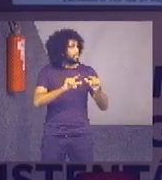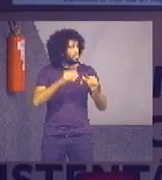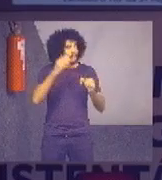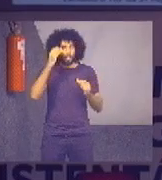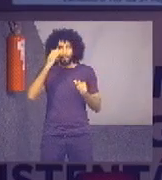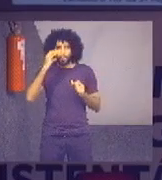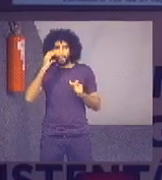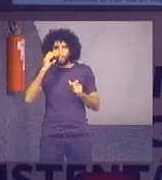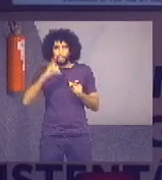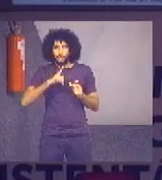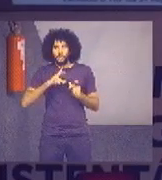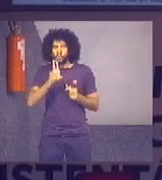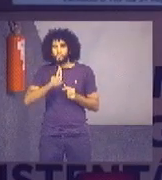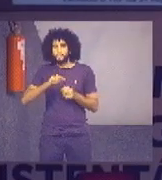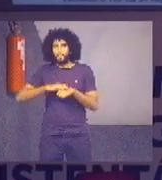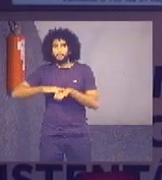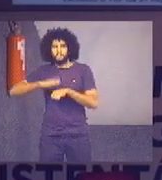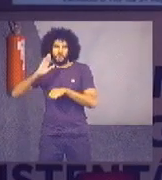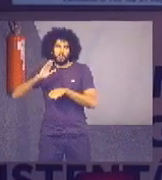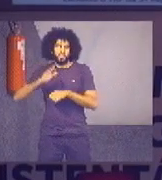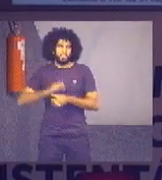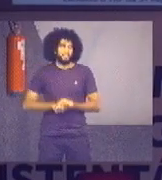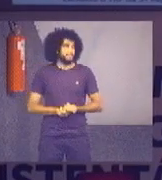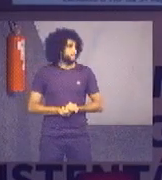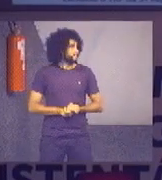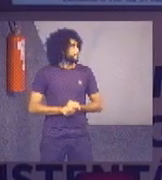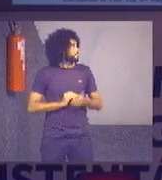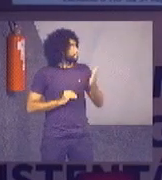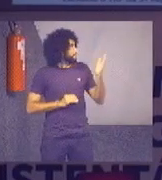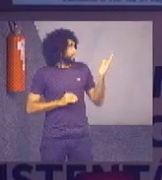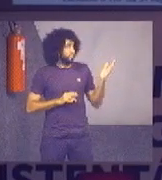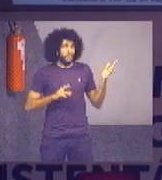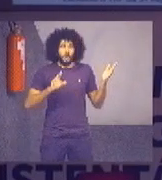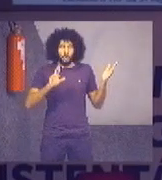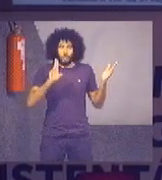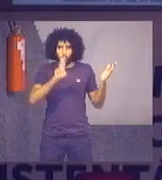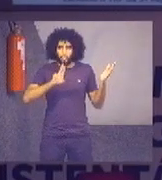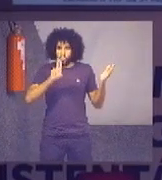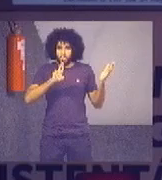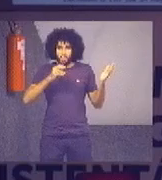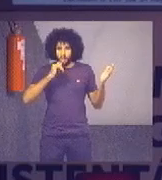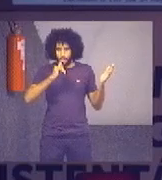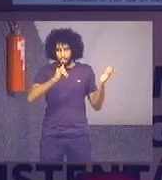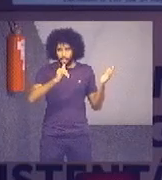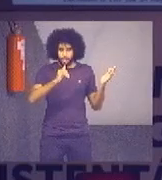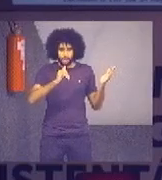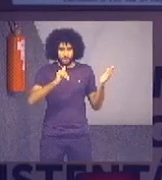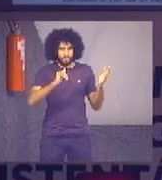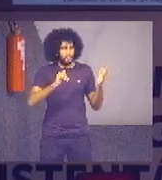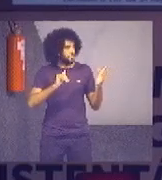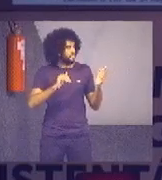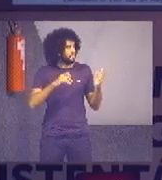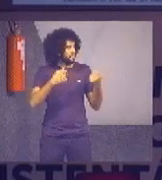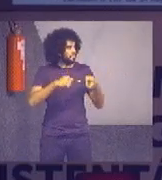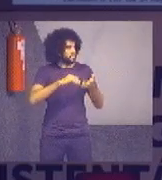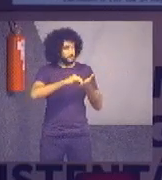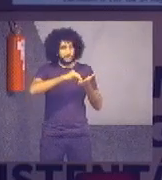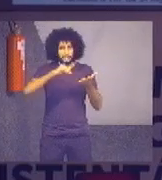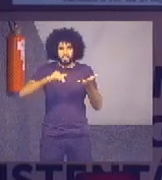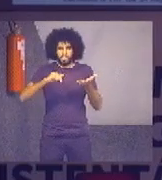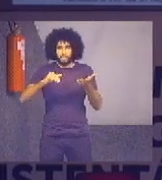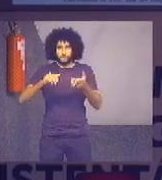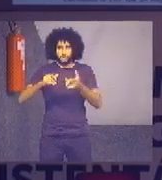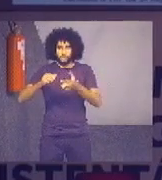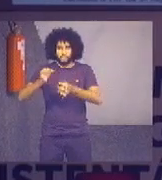telefônicas fixas do que móveis. Aí, sobre o consumo de energia elétrica, aqui a gente teve que tirar o dado de um tribunal, que foi esse